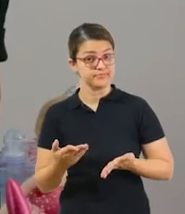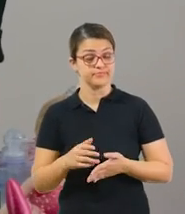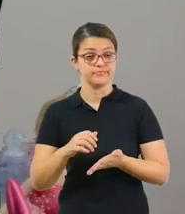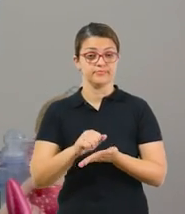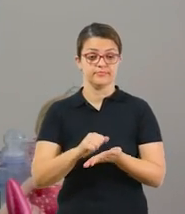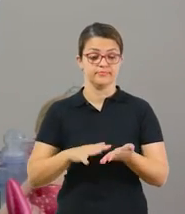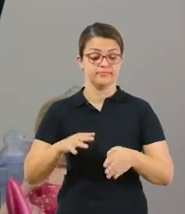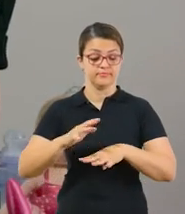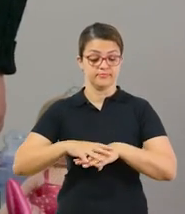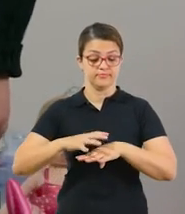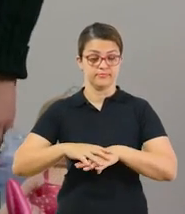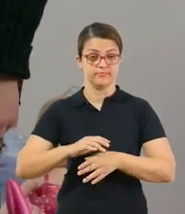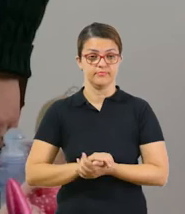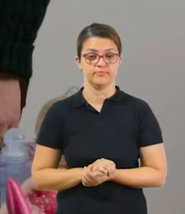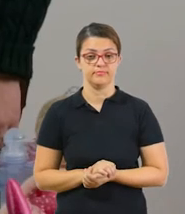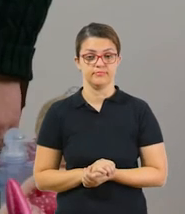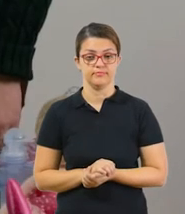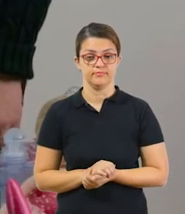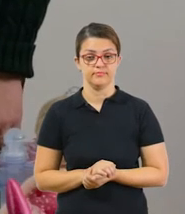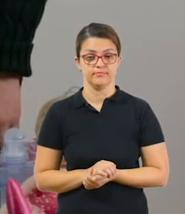Agora, vamos à matemática.